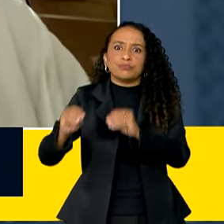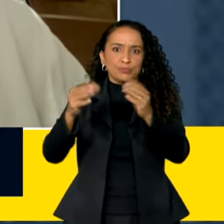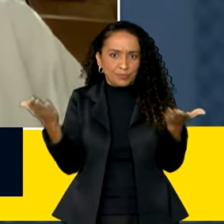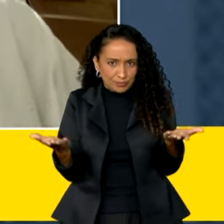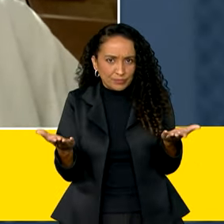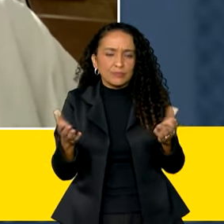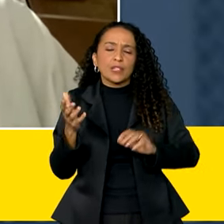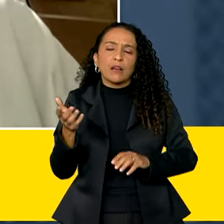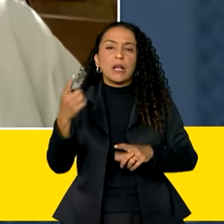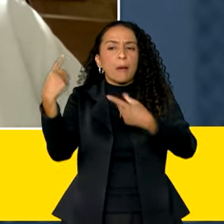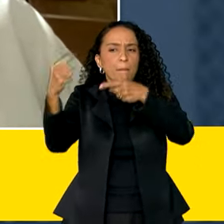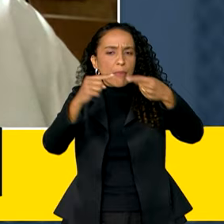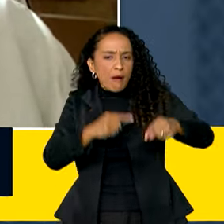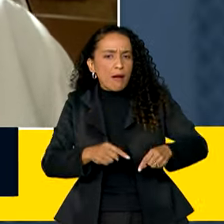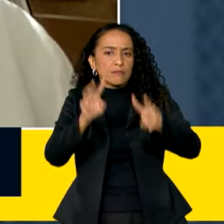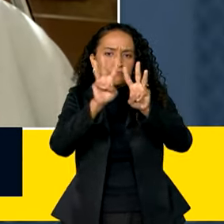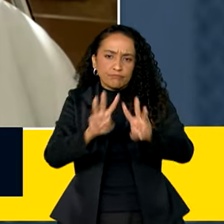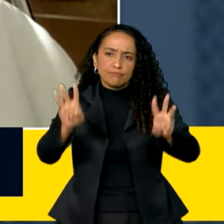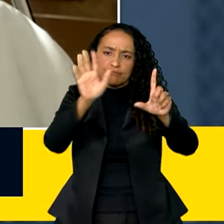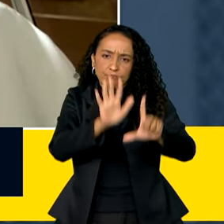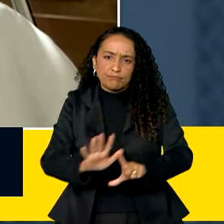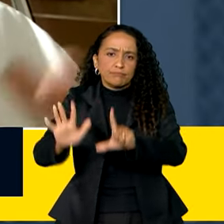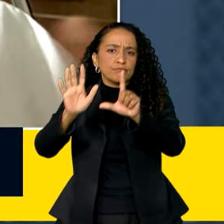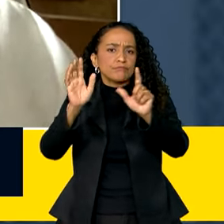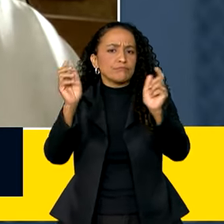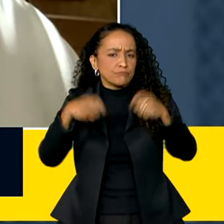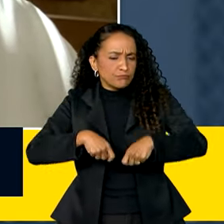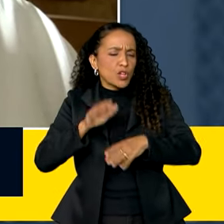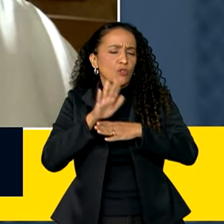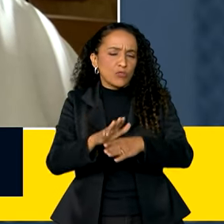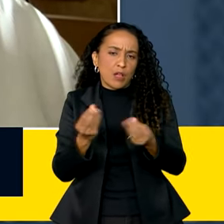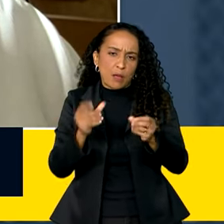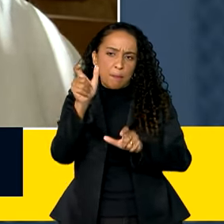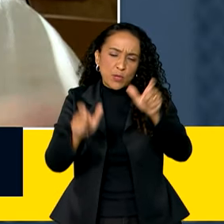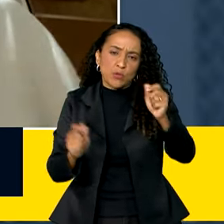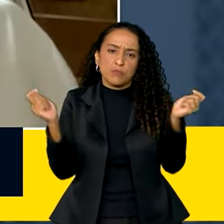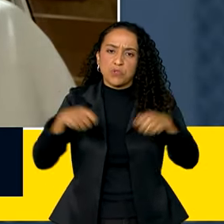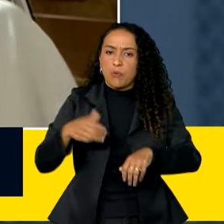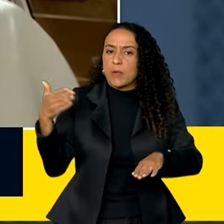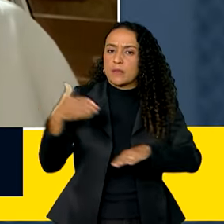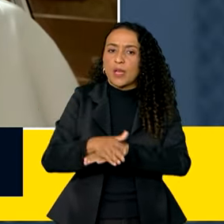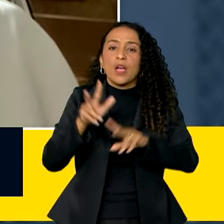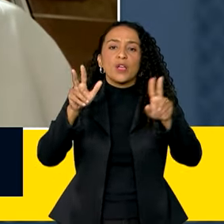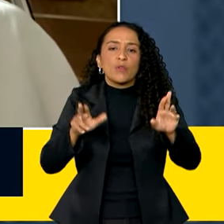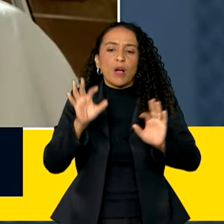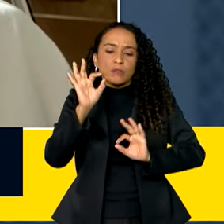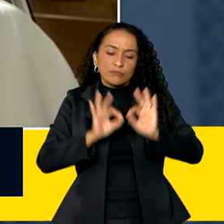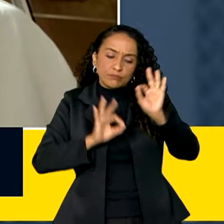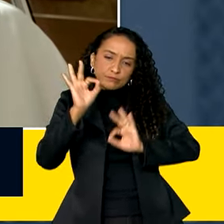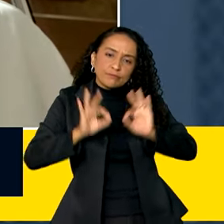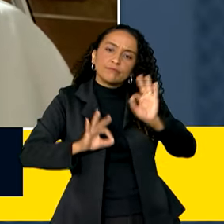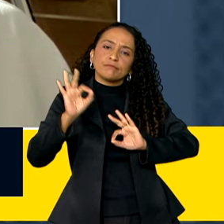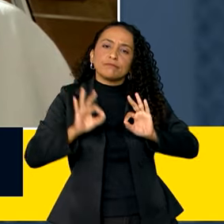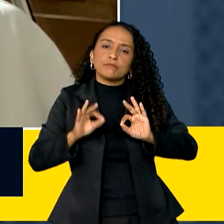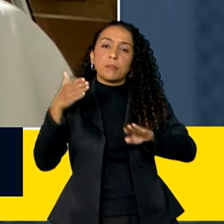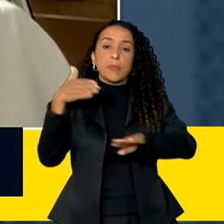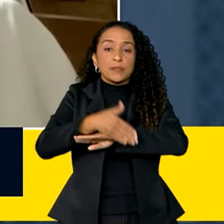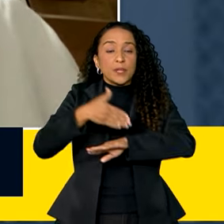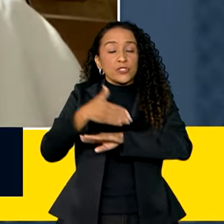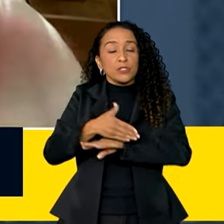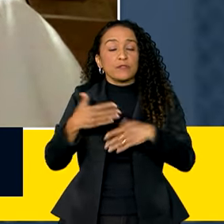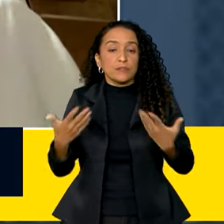a plataforma pode ajudar muito para que as pessoas possam participar. Como foi no planejamento participativo?